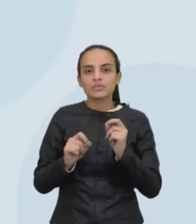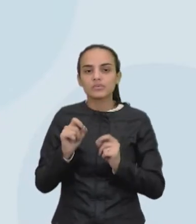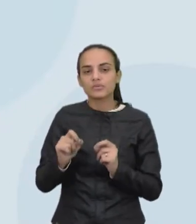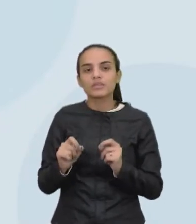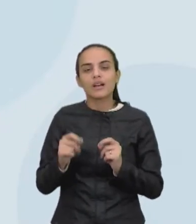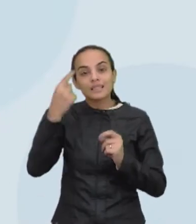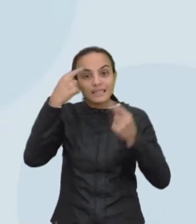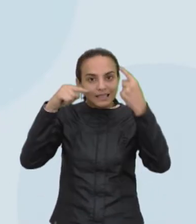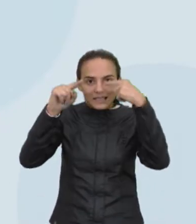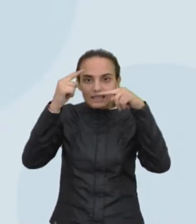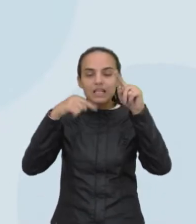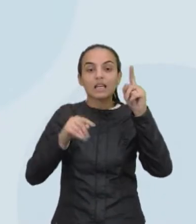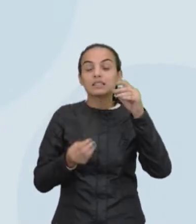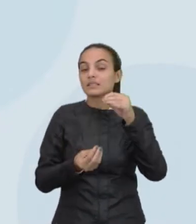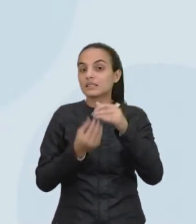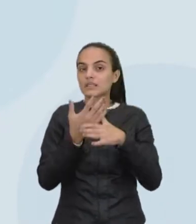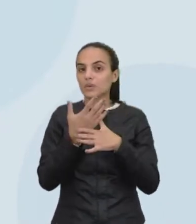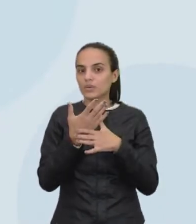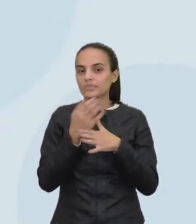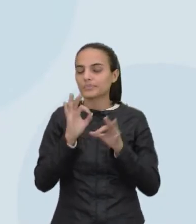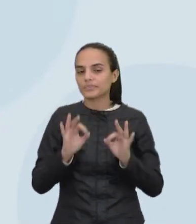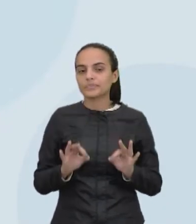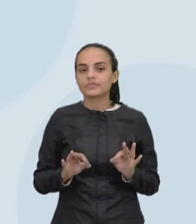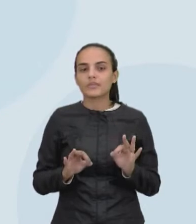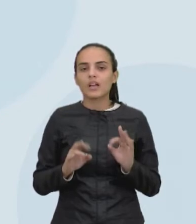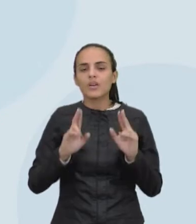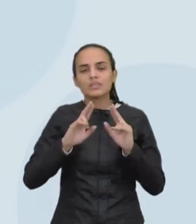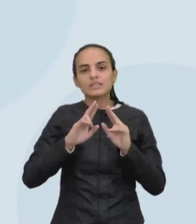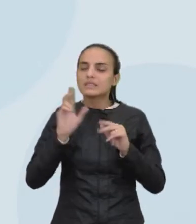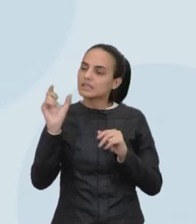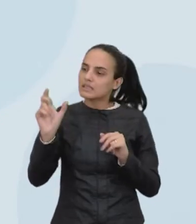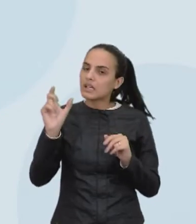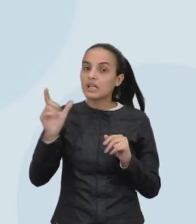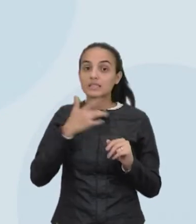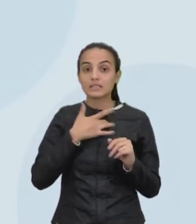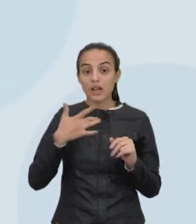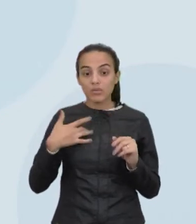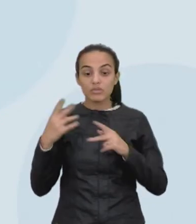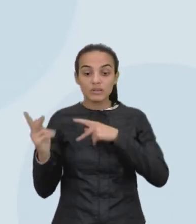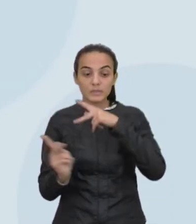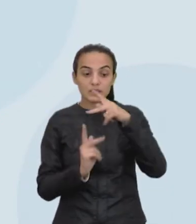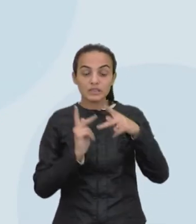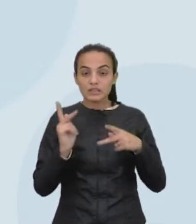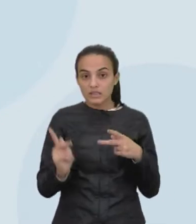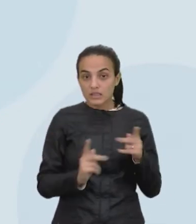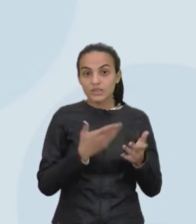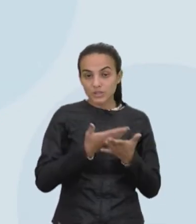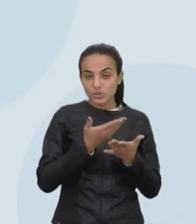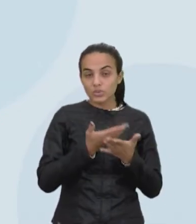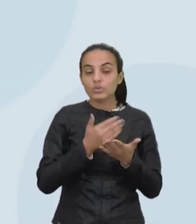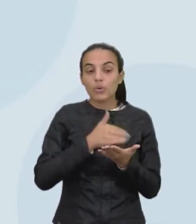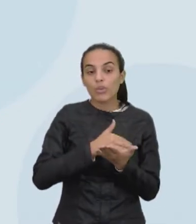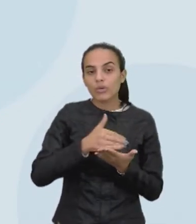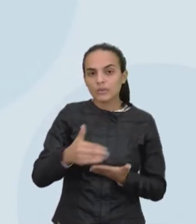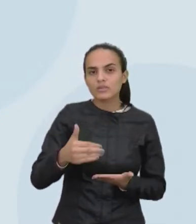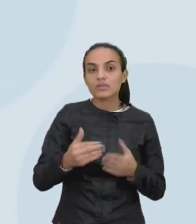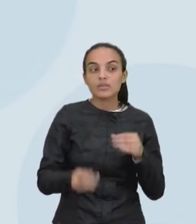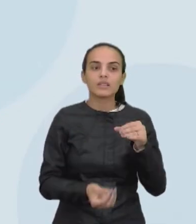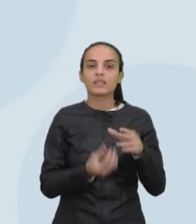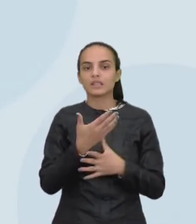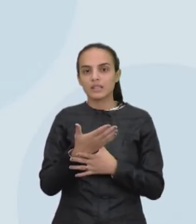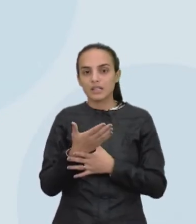algumas ideias do surgimento. Esse termo saúde planetária, esse campo de estudo começou a surgir em